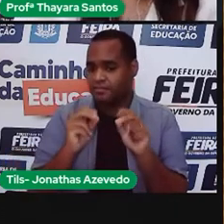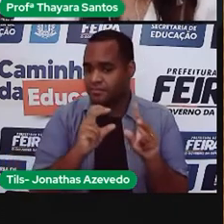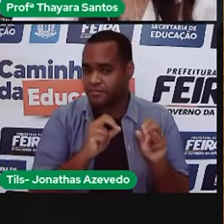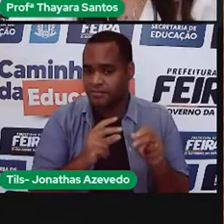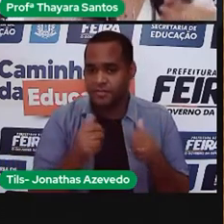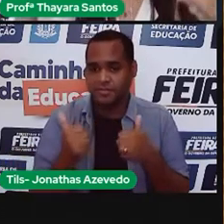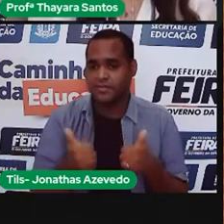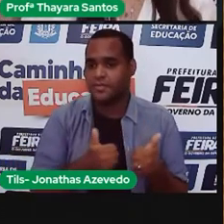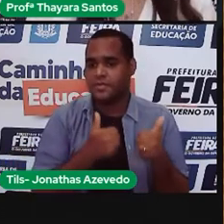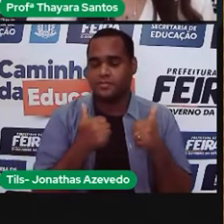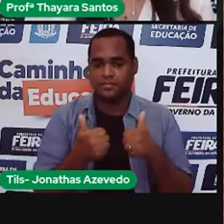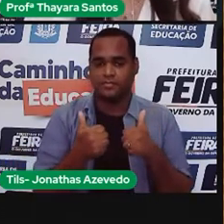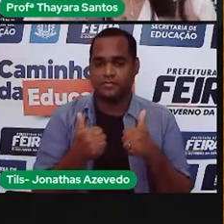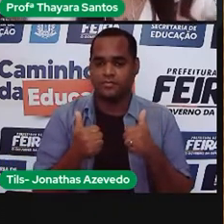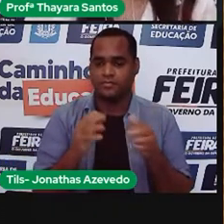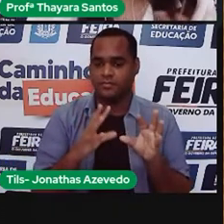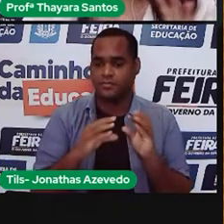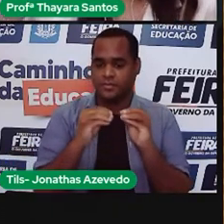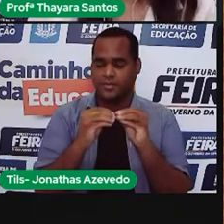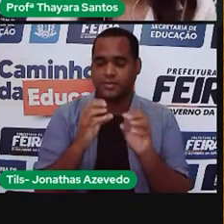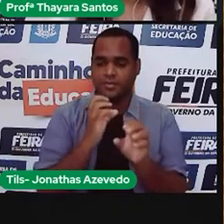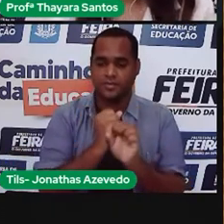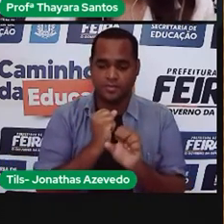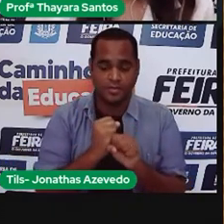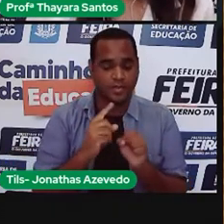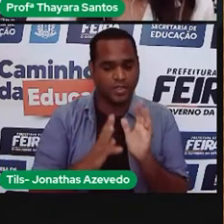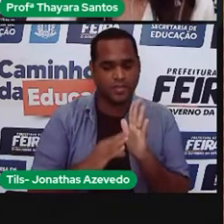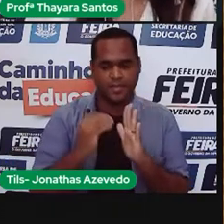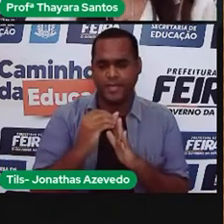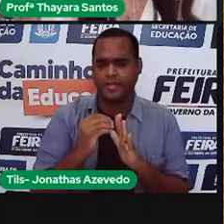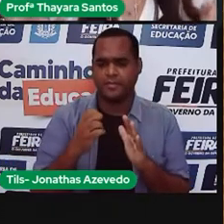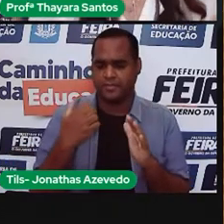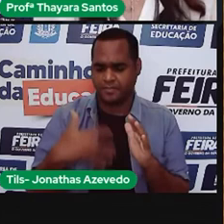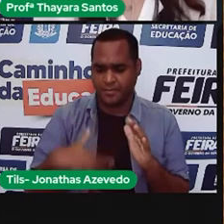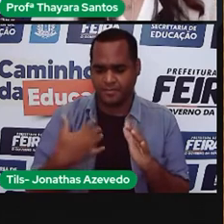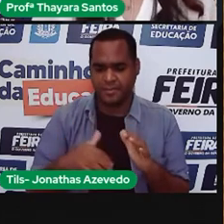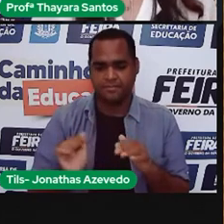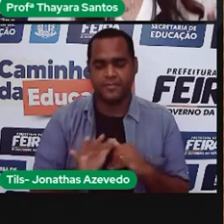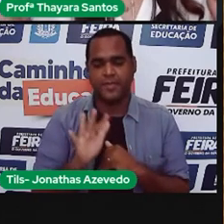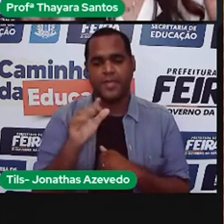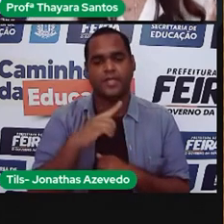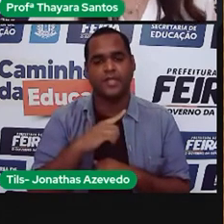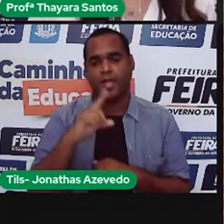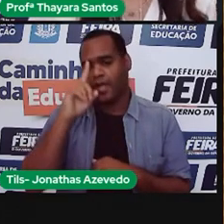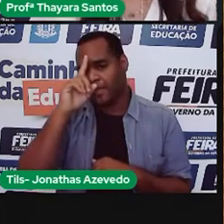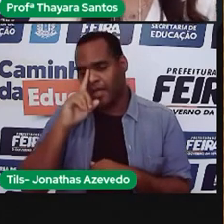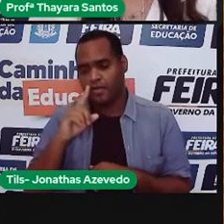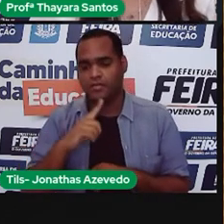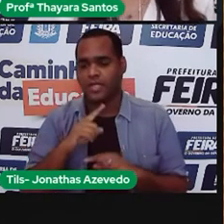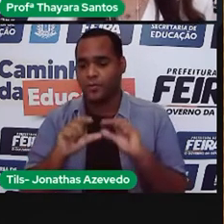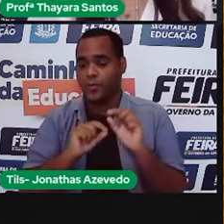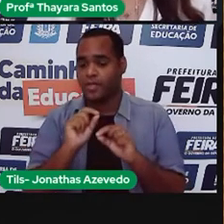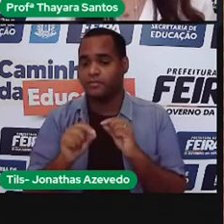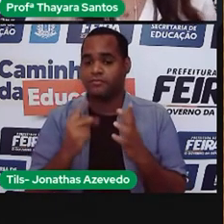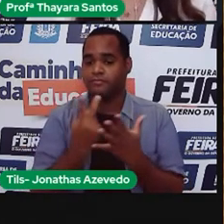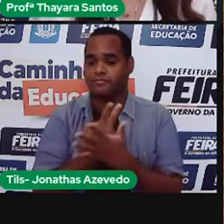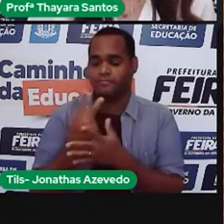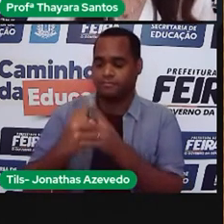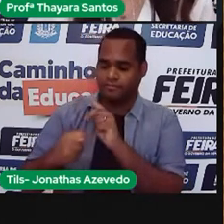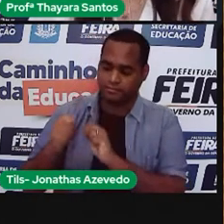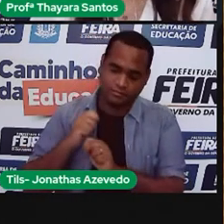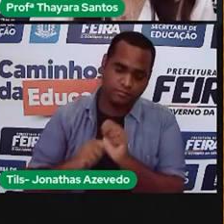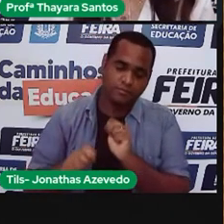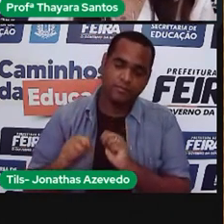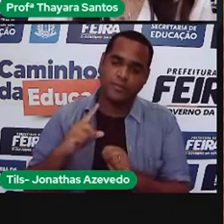verde. Não vai ter o adicional. Porém, a gente também não pode sair gastando tudo. Se está amarela, vamos ver onde é que a gente pode economizar. Quais são as